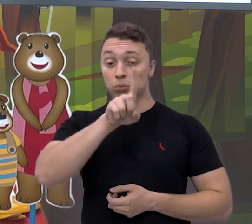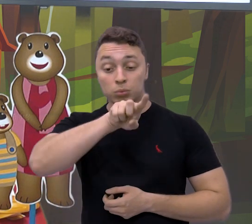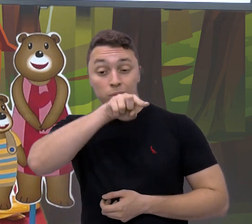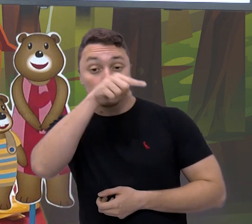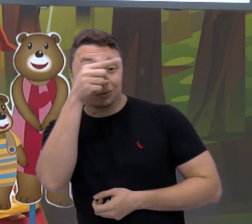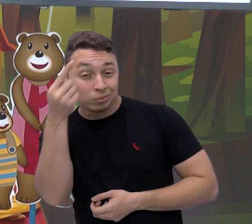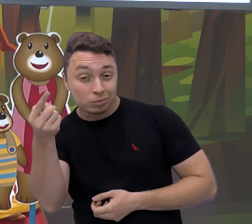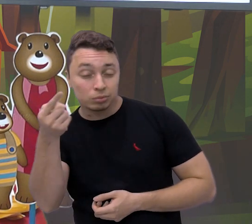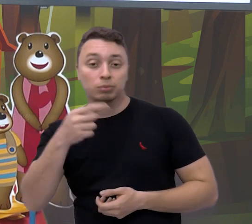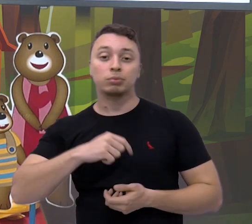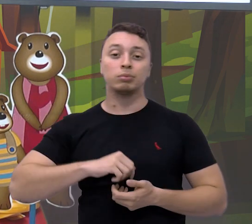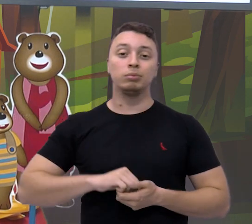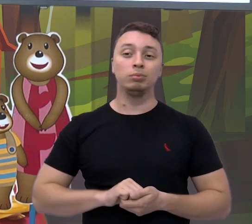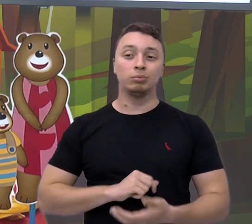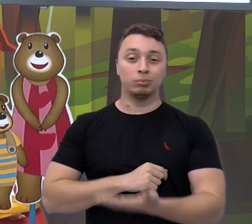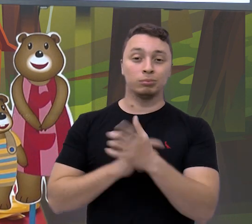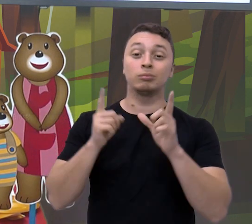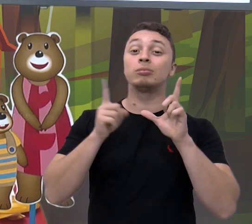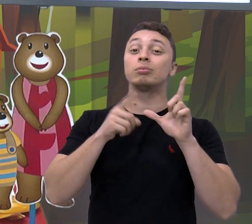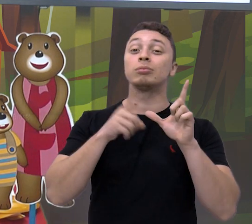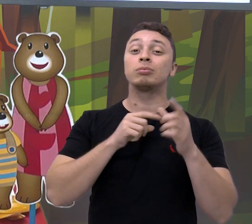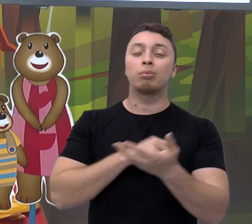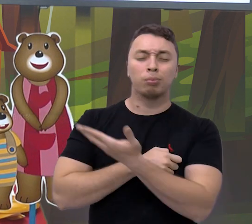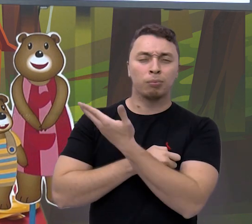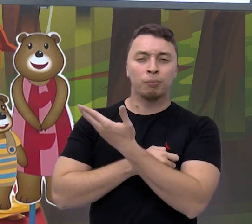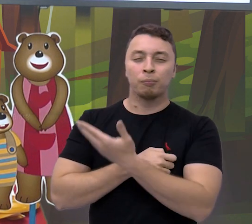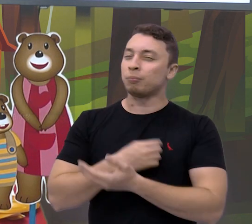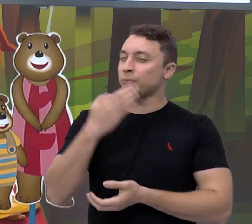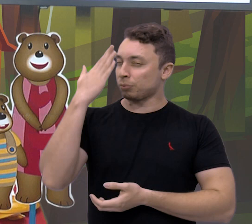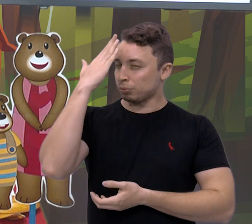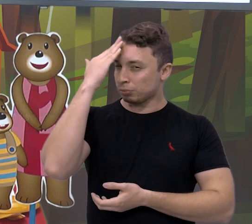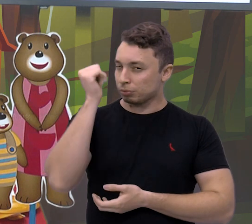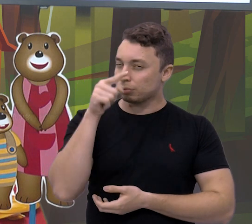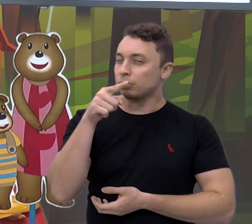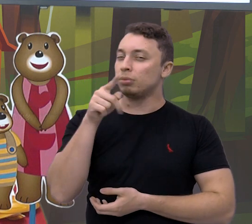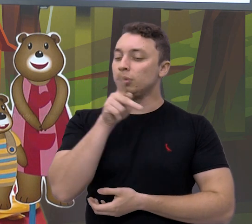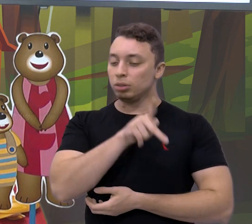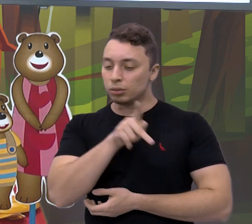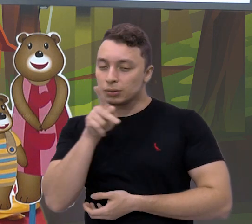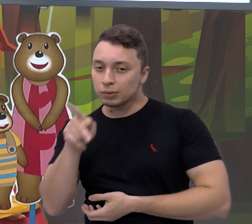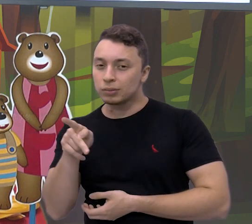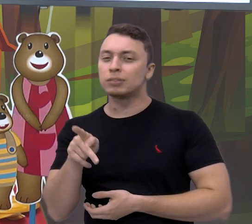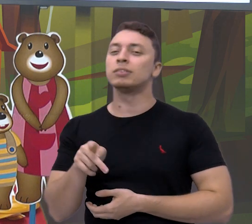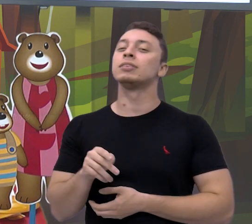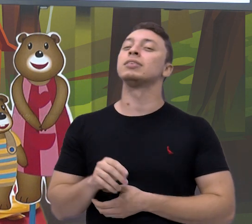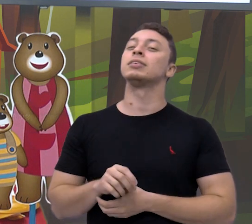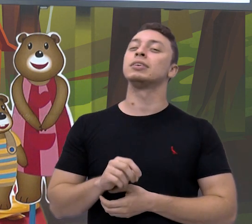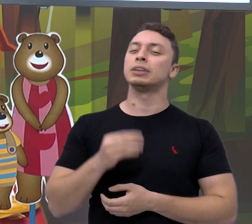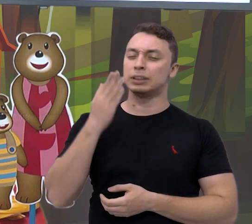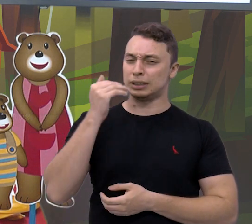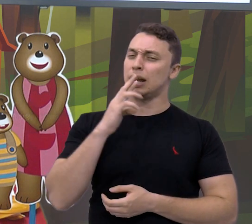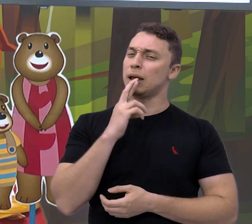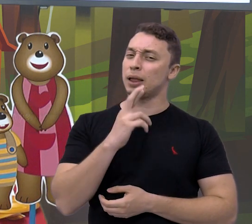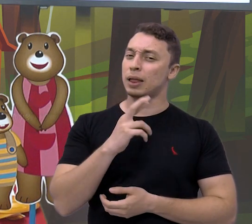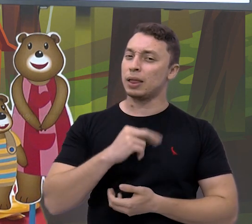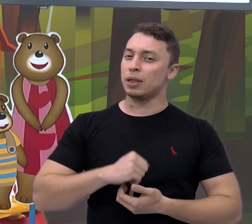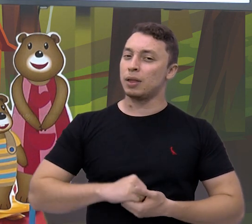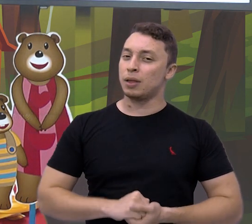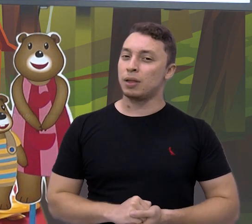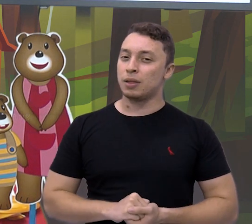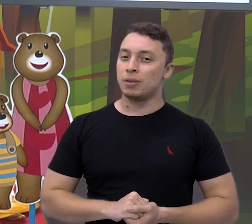já coloca essa letrinha aqui, porque eu sei a sua professora e seu professor sabe que é a resposta, tá bom?